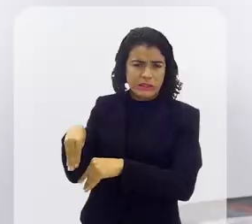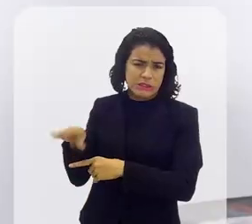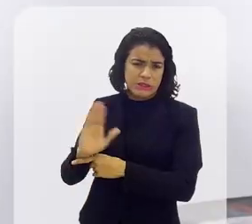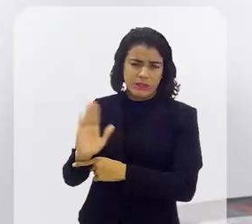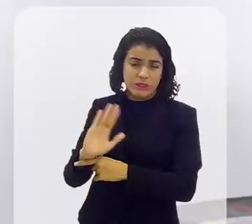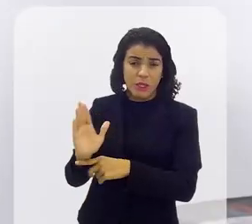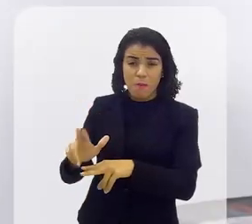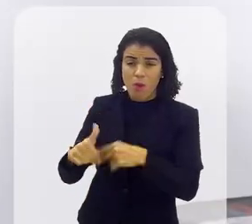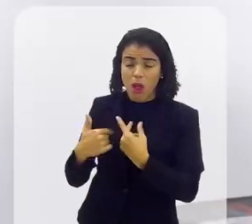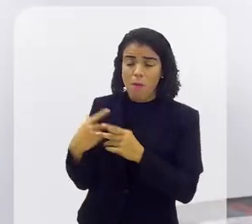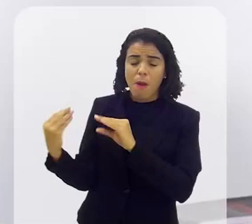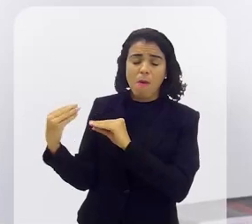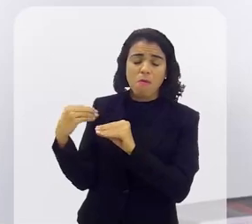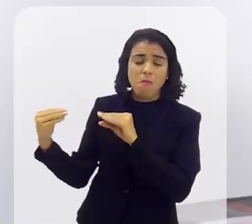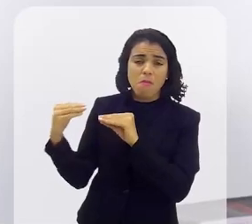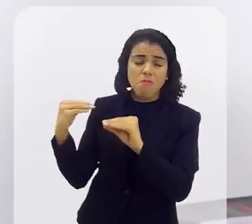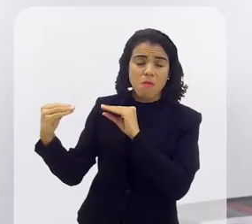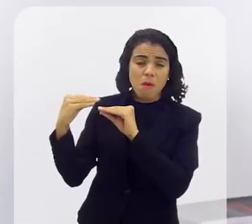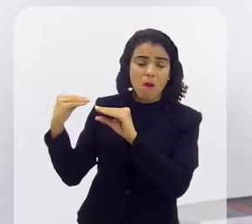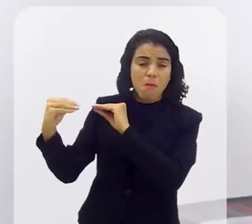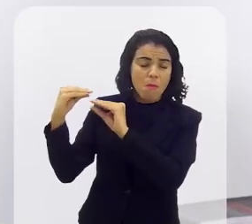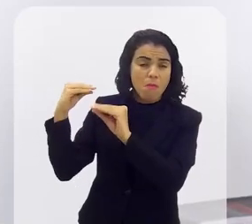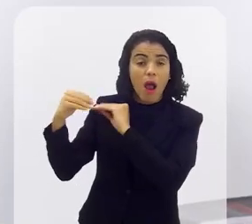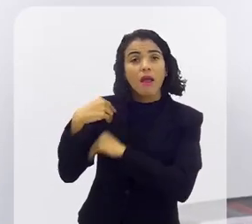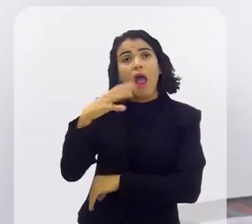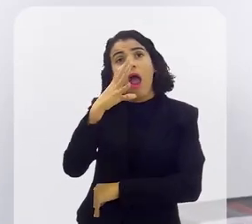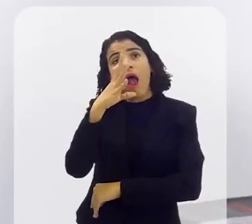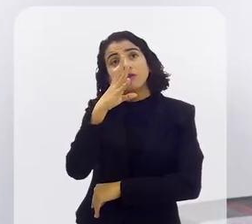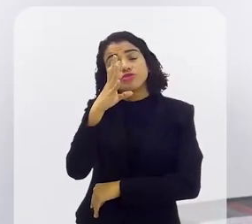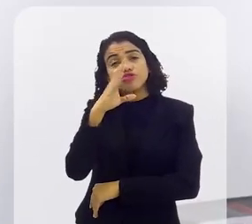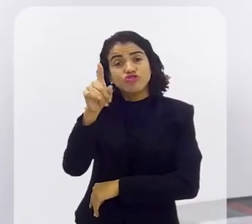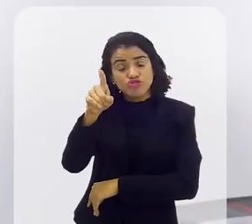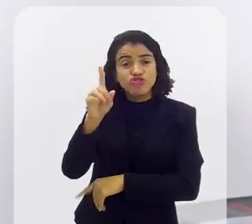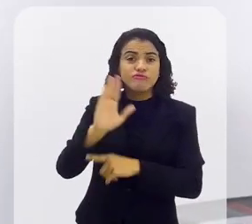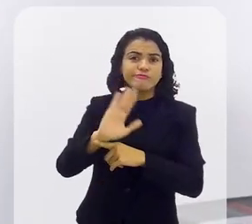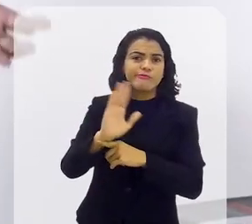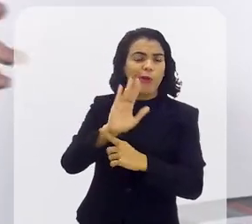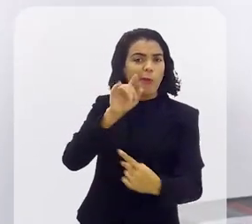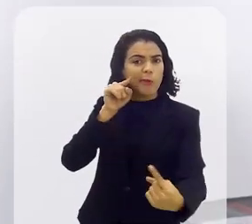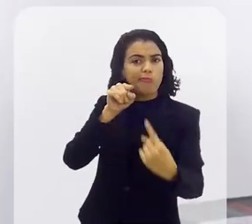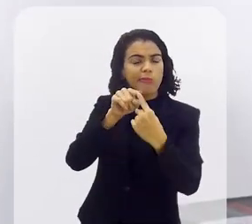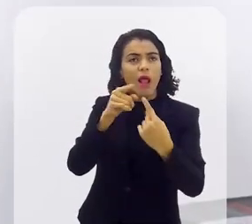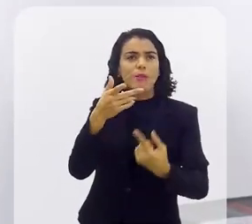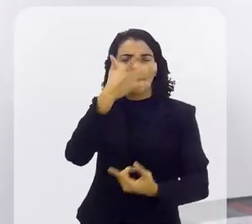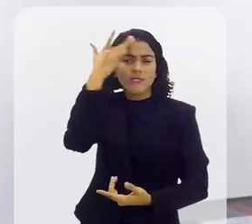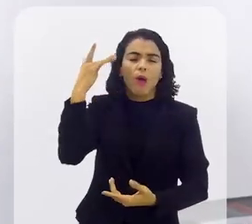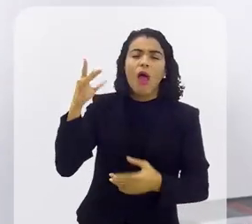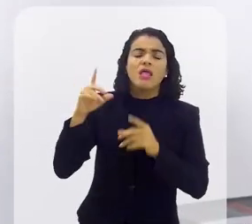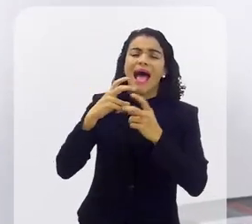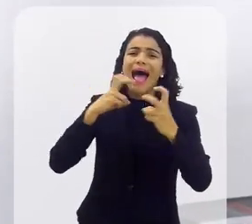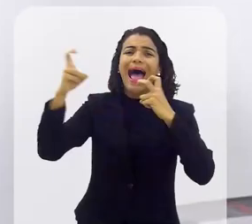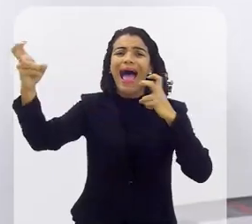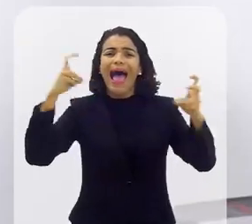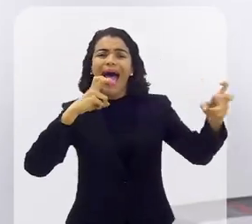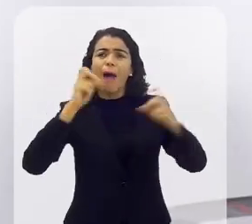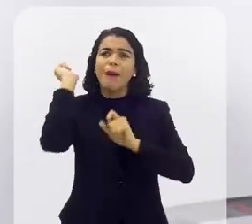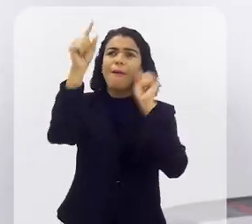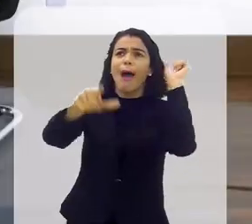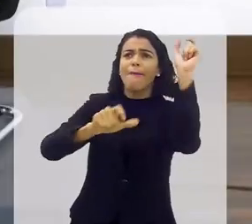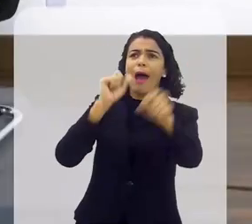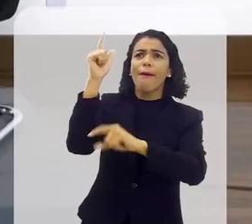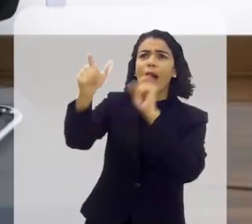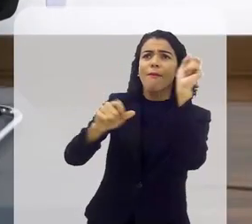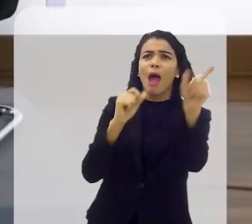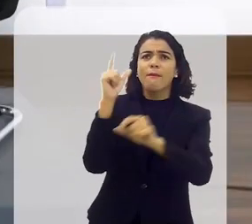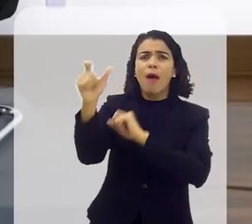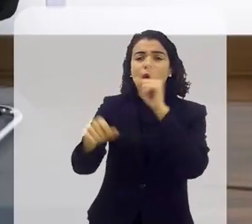por isso porque você quer ir ao cinema para assistir aquele filme e estão falando e estão gritando e estão